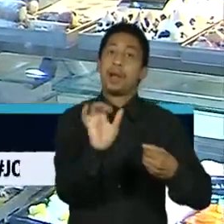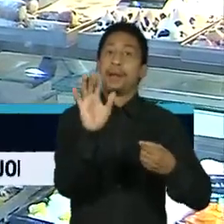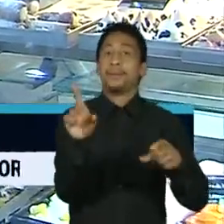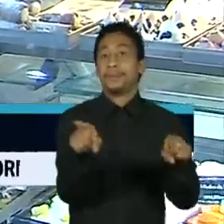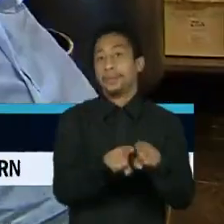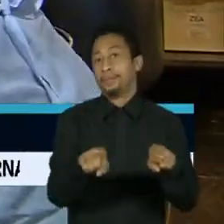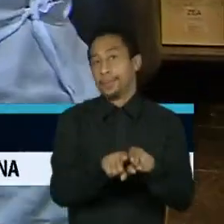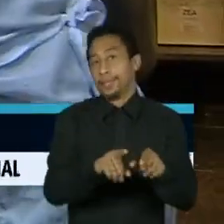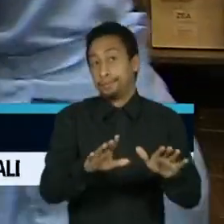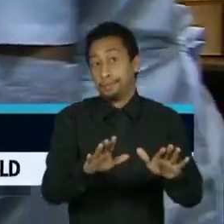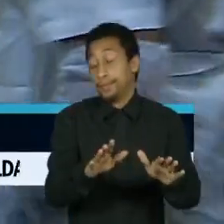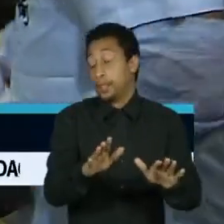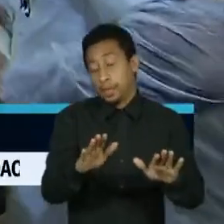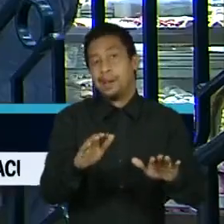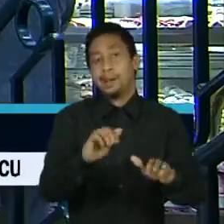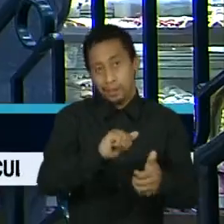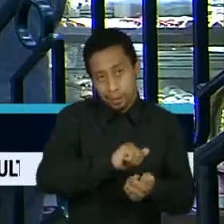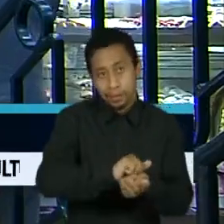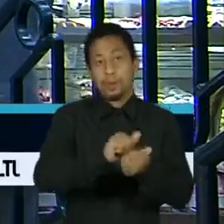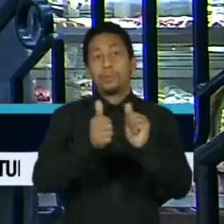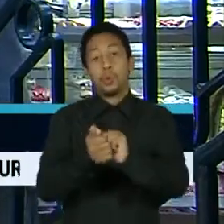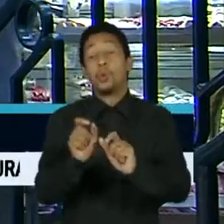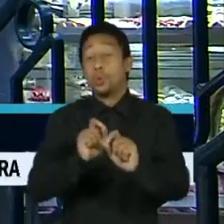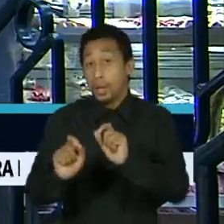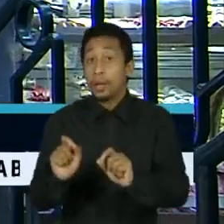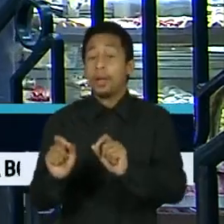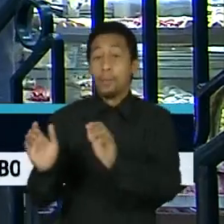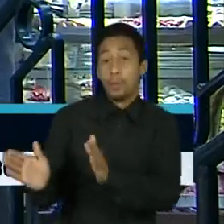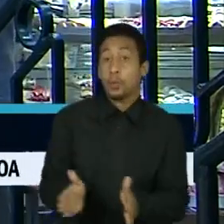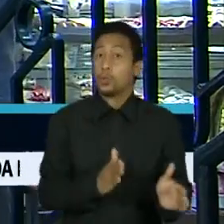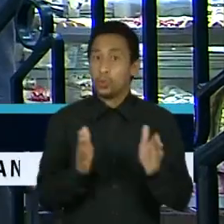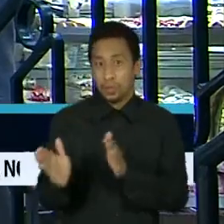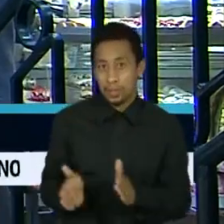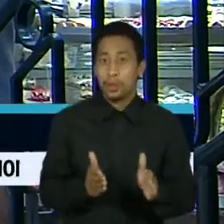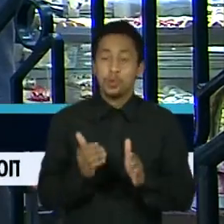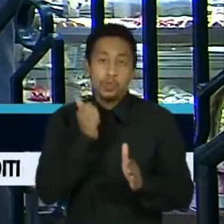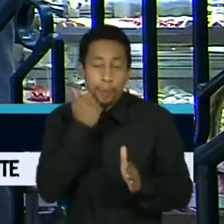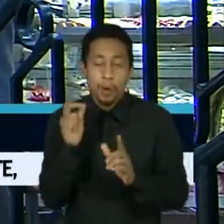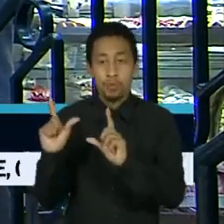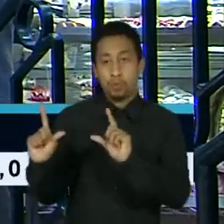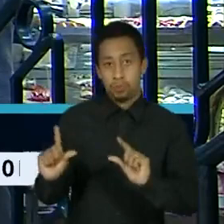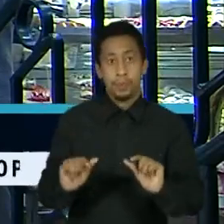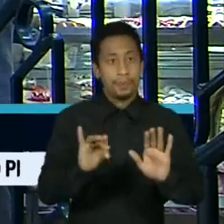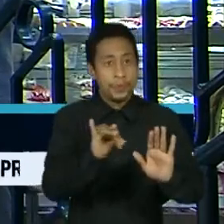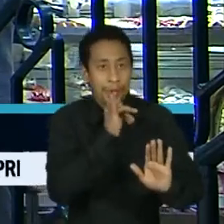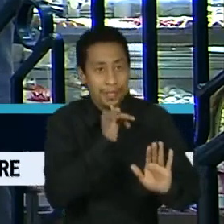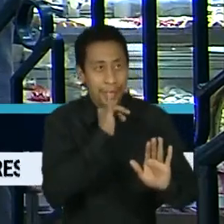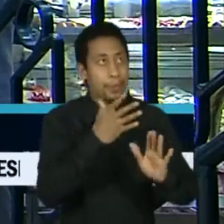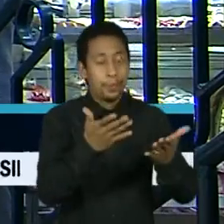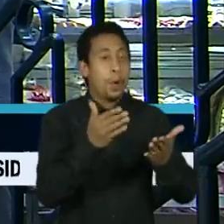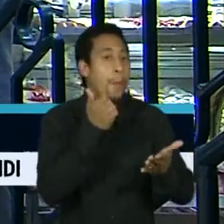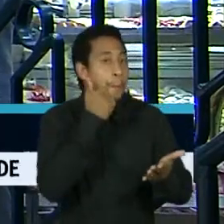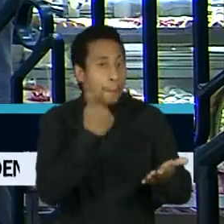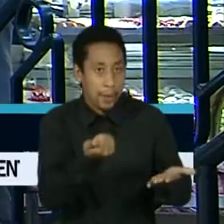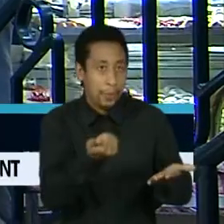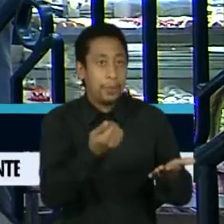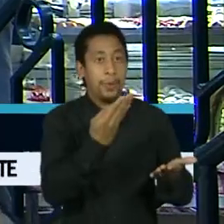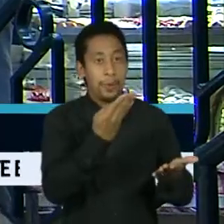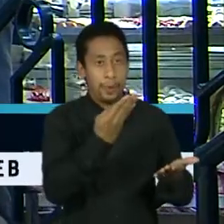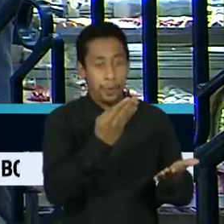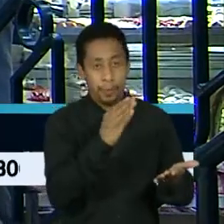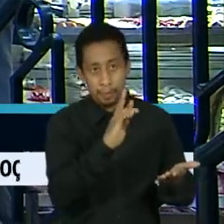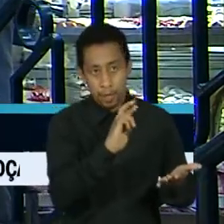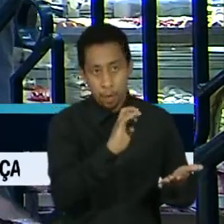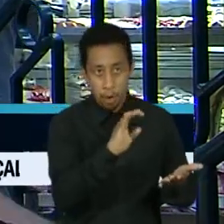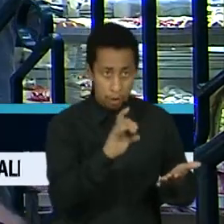O jeito foi otimizar a produção. Ao invés, vamos supor, de eu produzir um pão de brioche duas vezes ao dia,